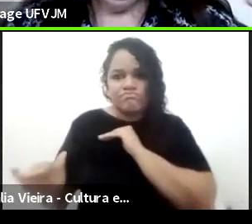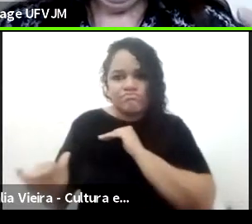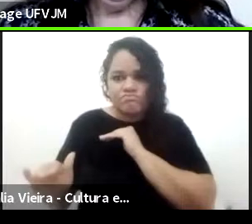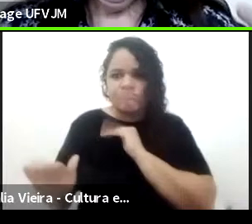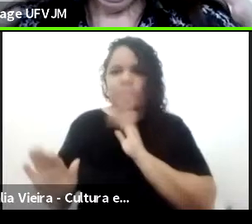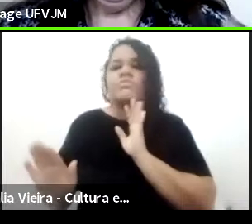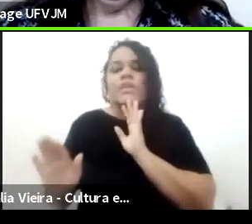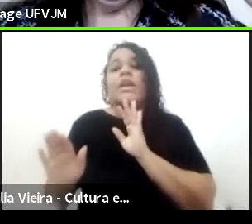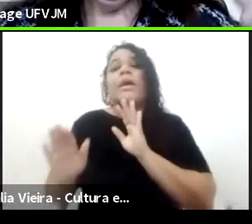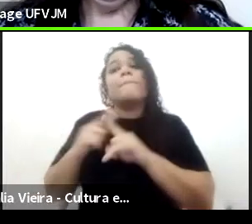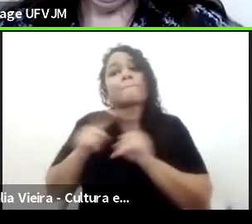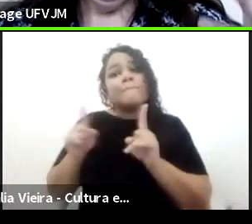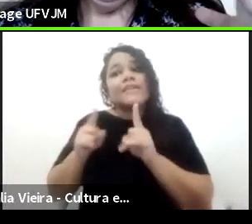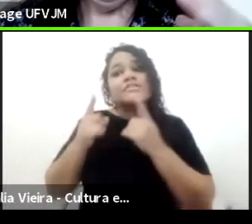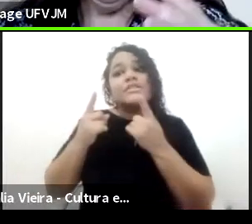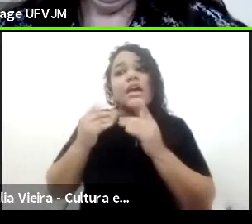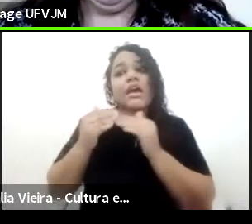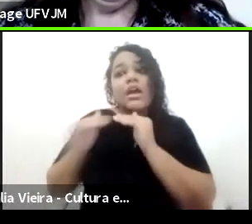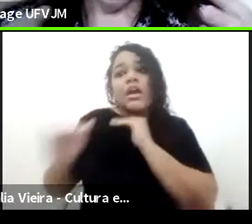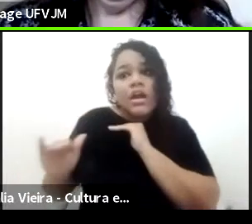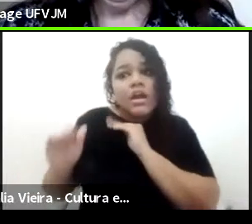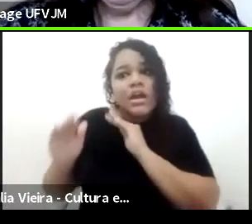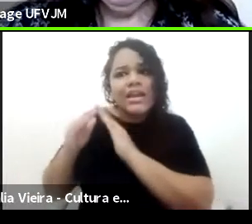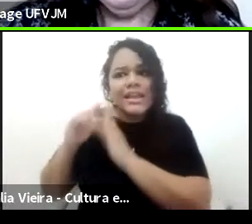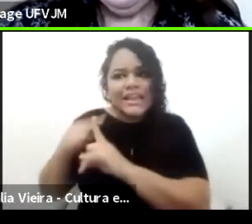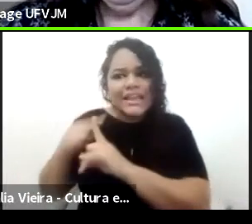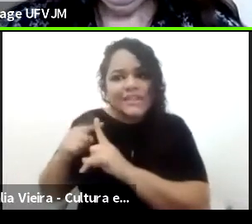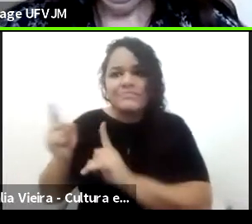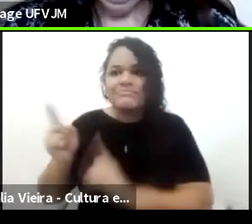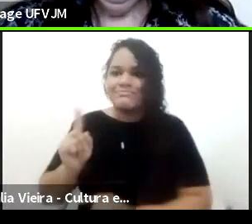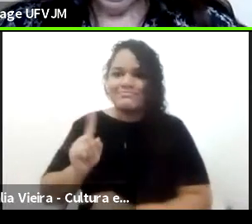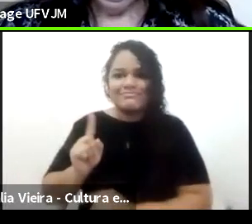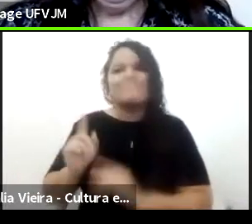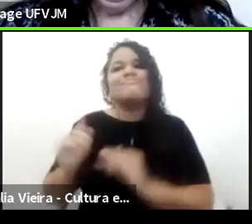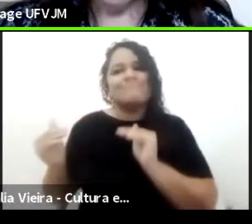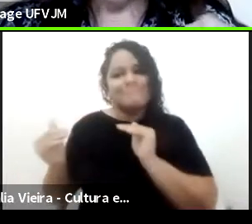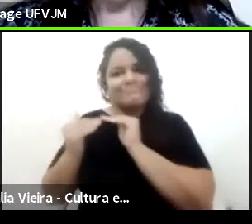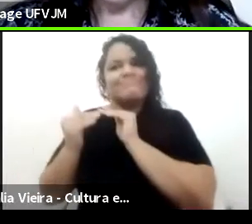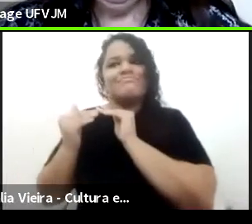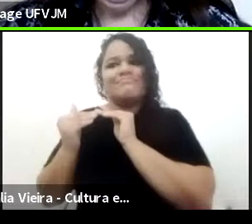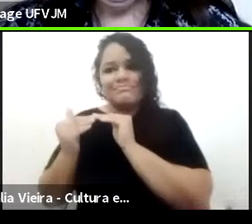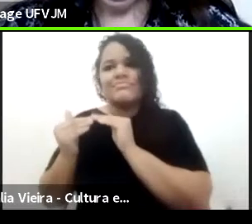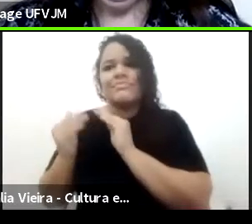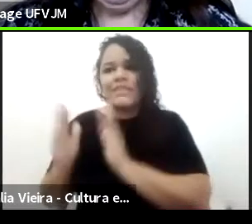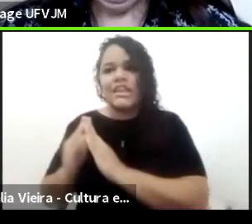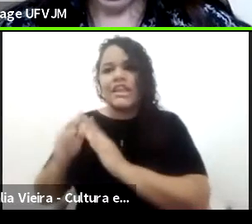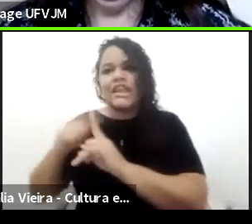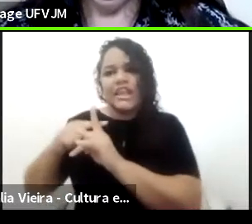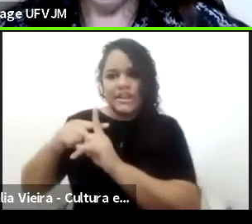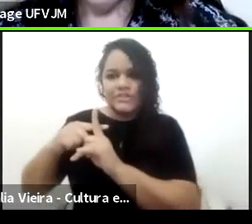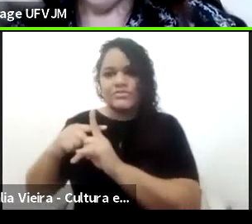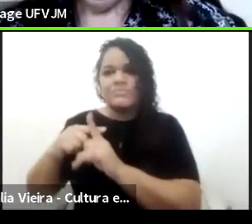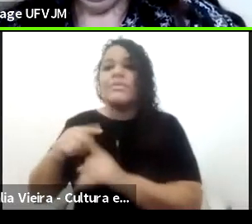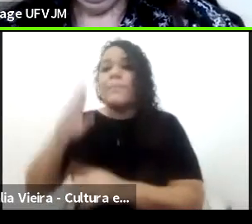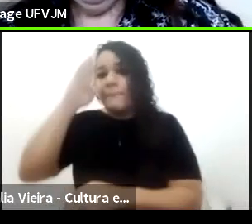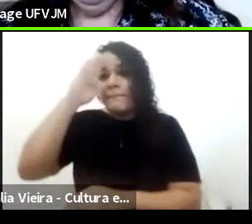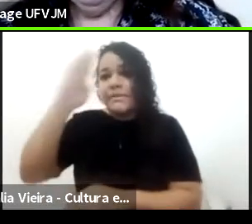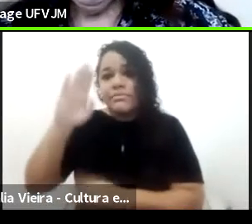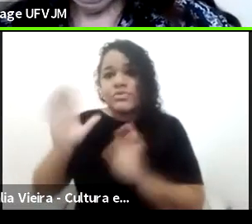especialmente a igreja que a gente chama de secular, do clero secular, né? O vínculo desse clero secular com